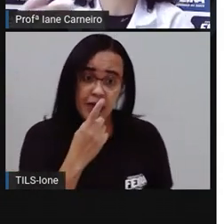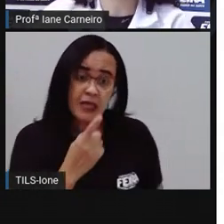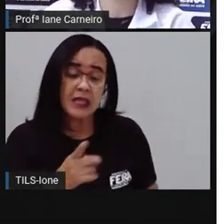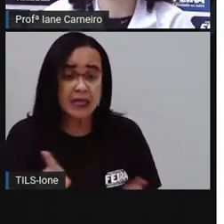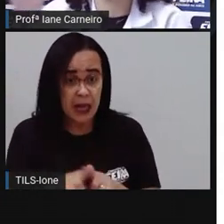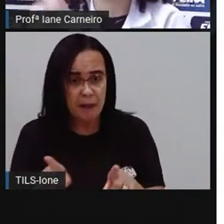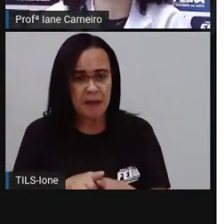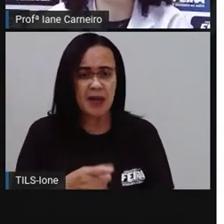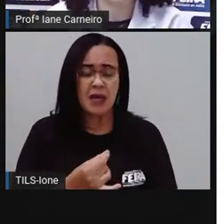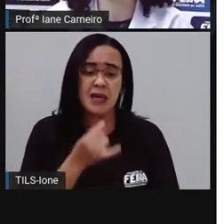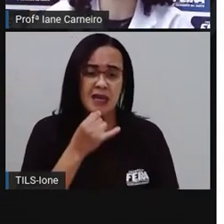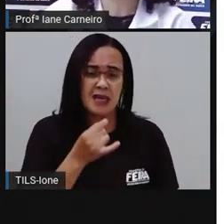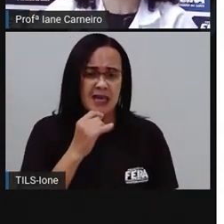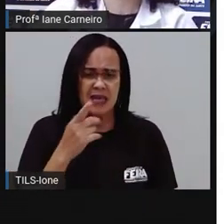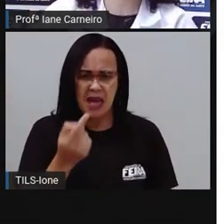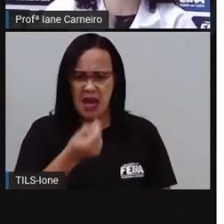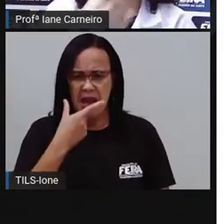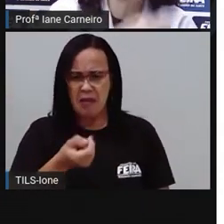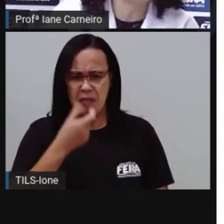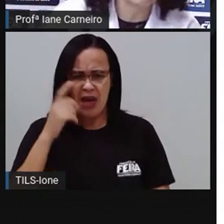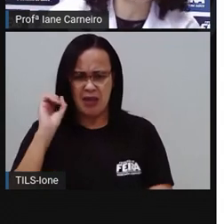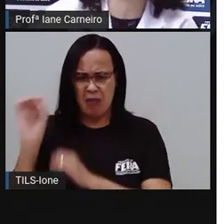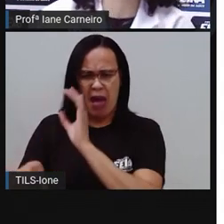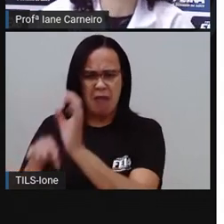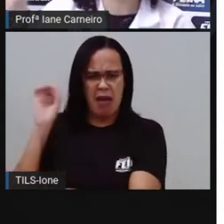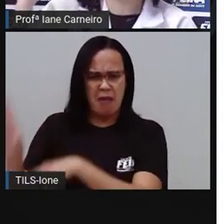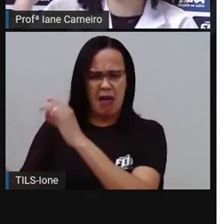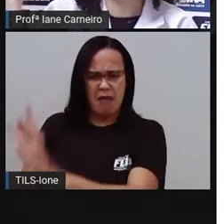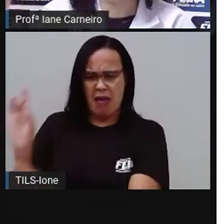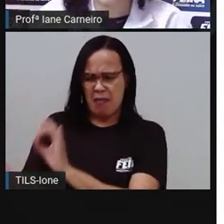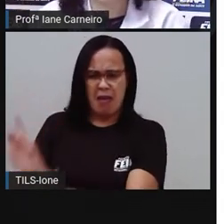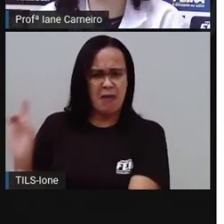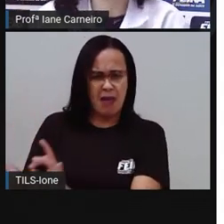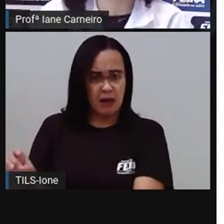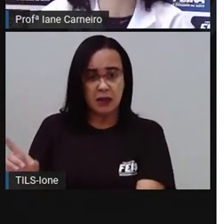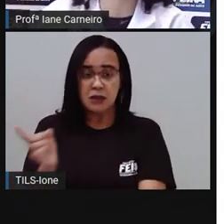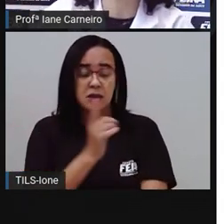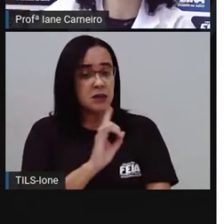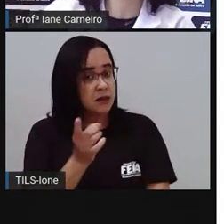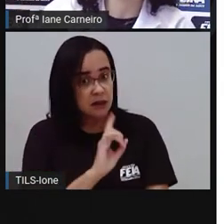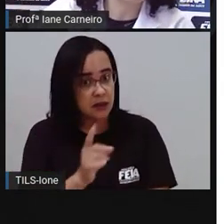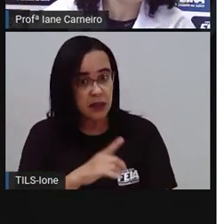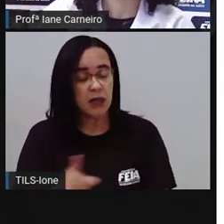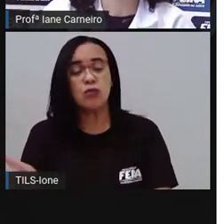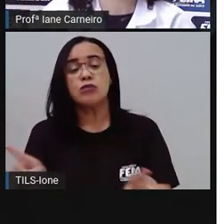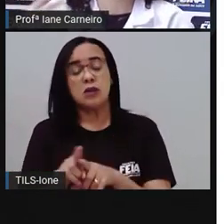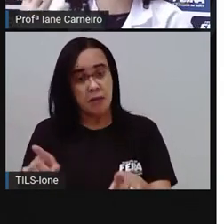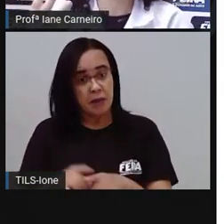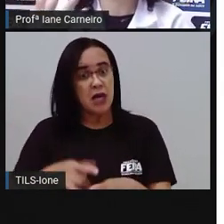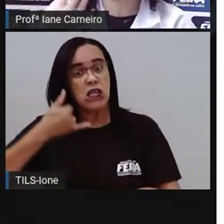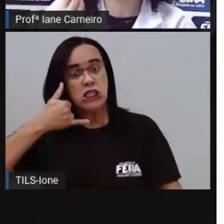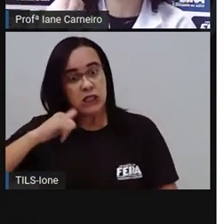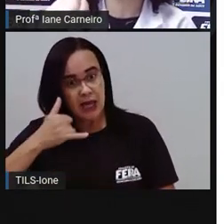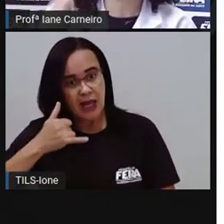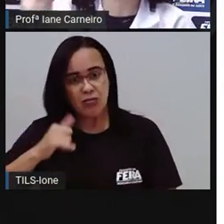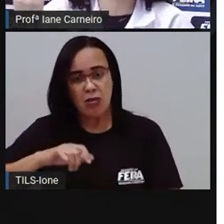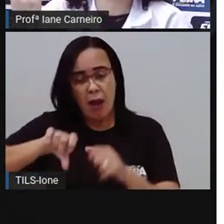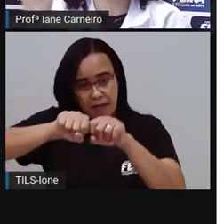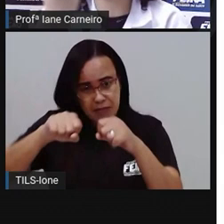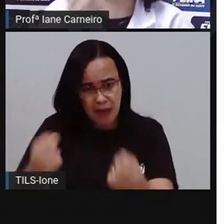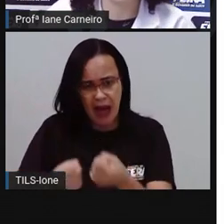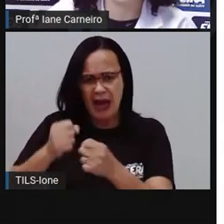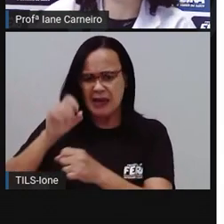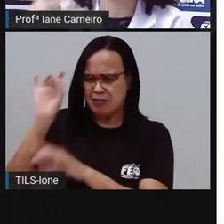lixeira de qualquer jeito, né? Se o celular quebrou, a gente não pode jogar também de qualquer jeito, porque o celular, tem,